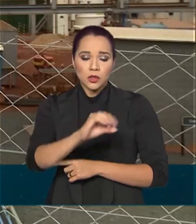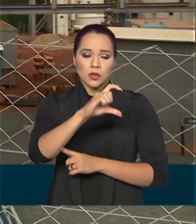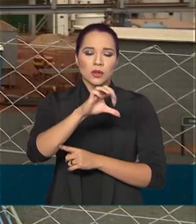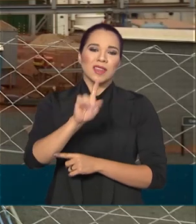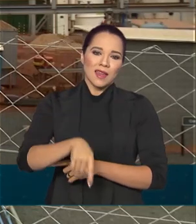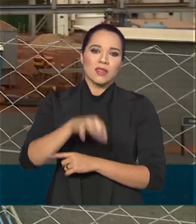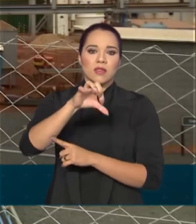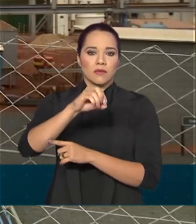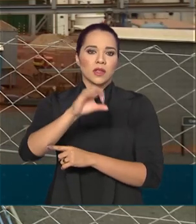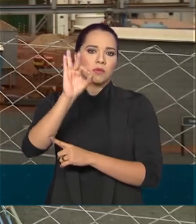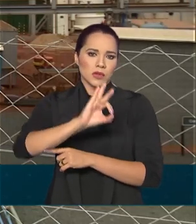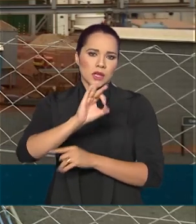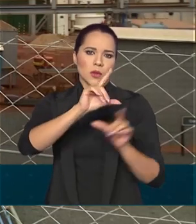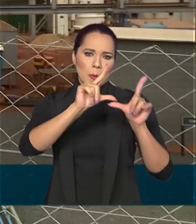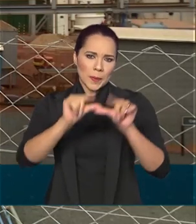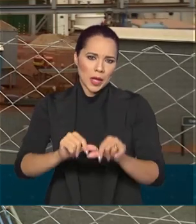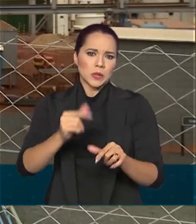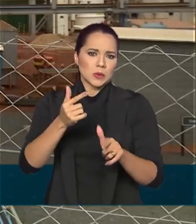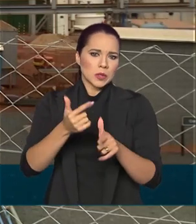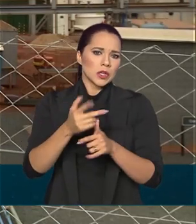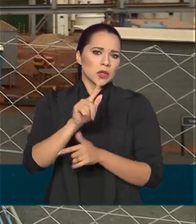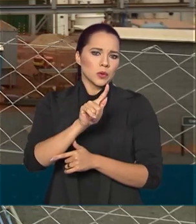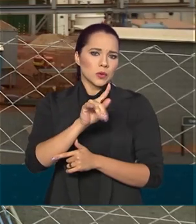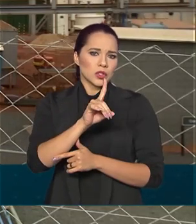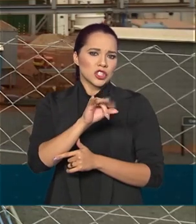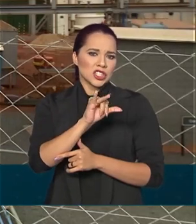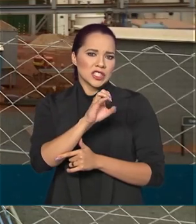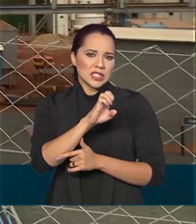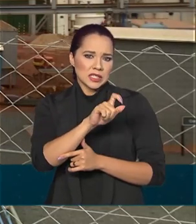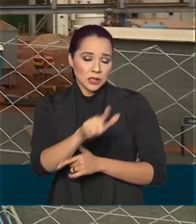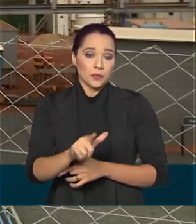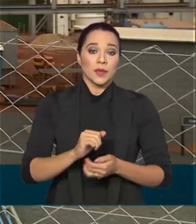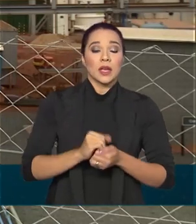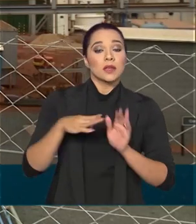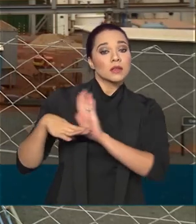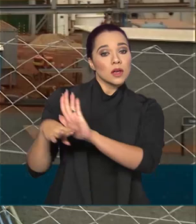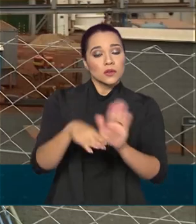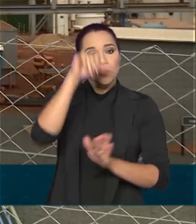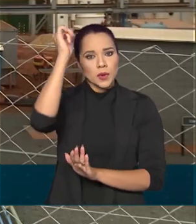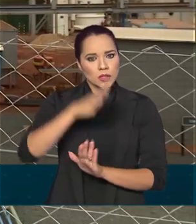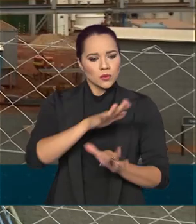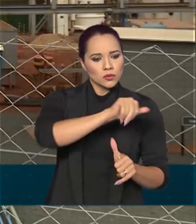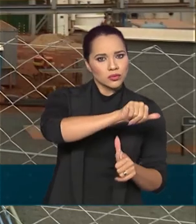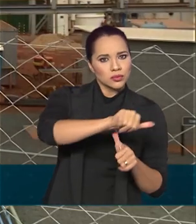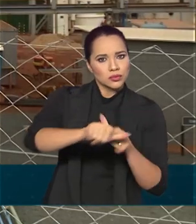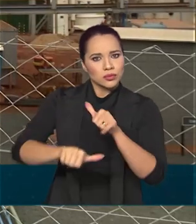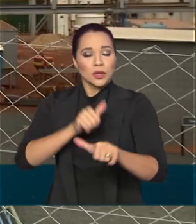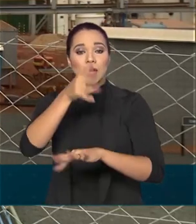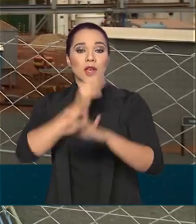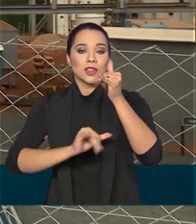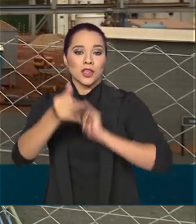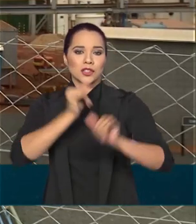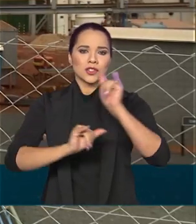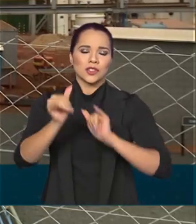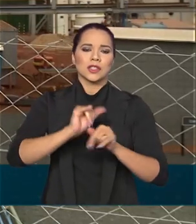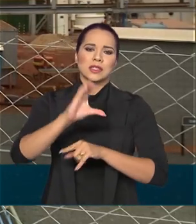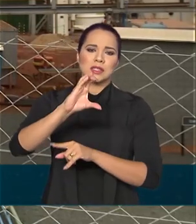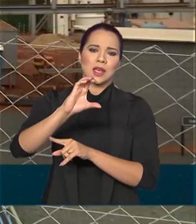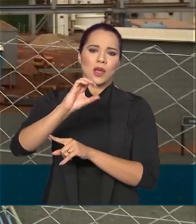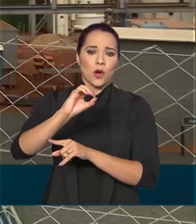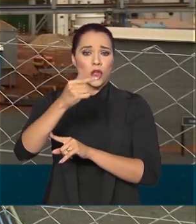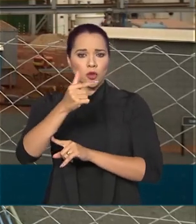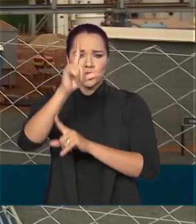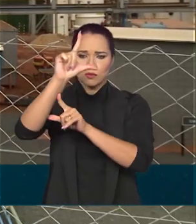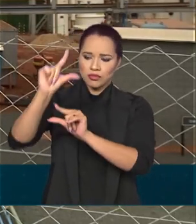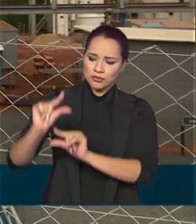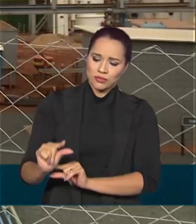poluente que o diesel. Iniciativas que ajudam o Brasil a fazer a transição para fontes de energia de baixo carbono, ou